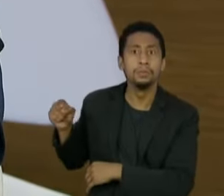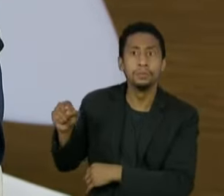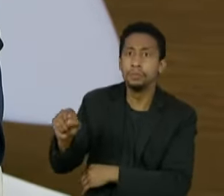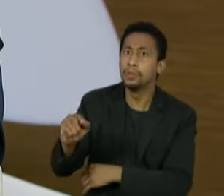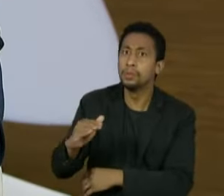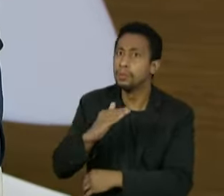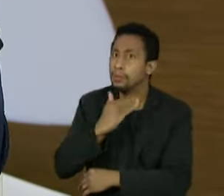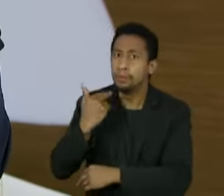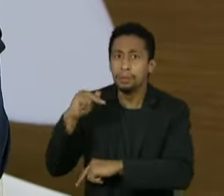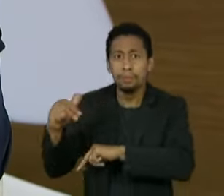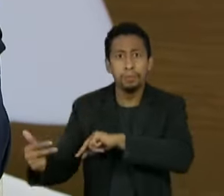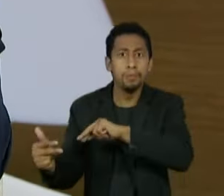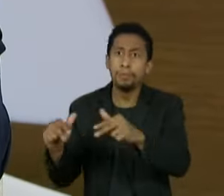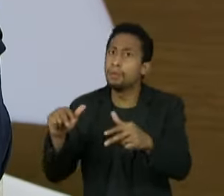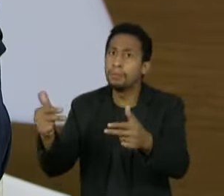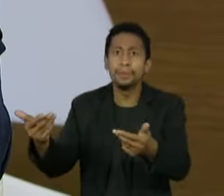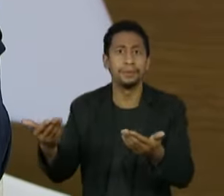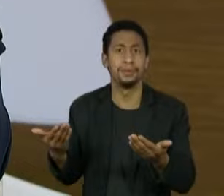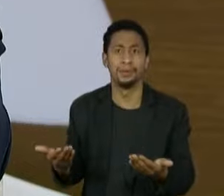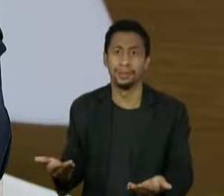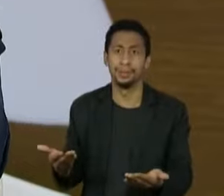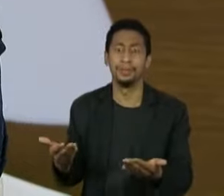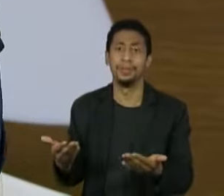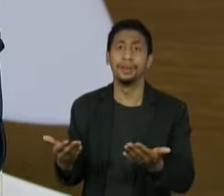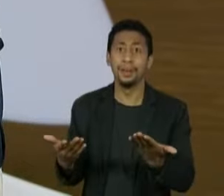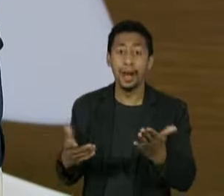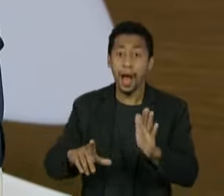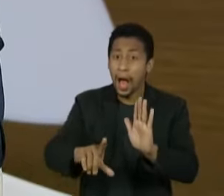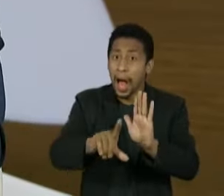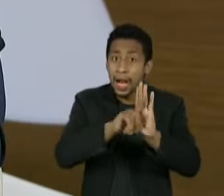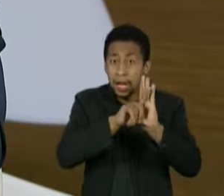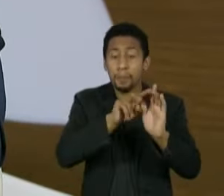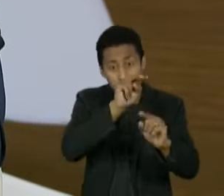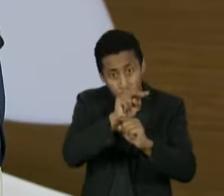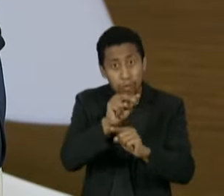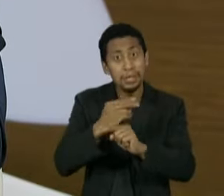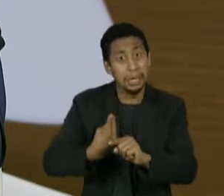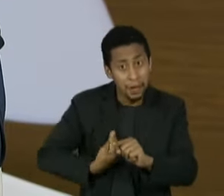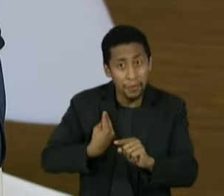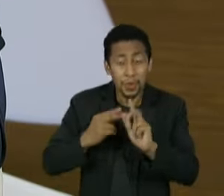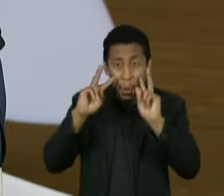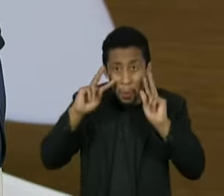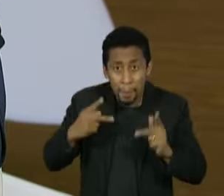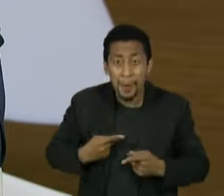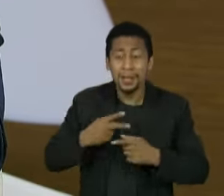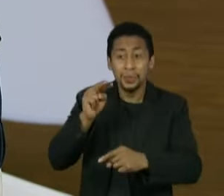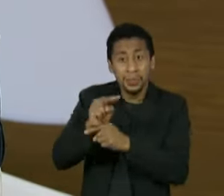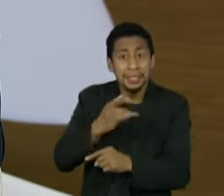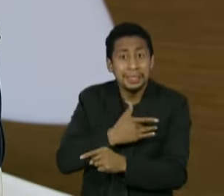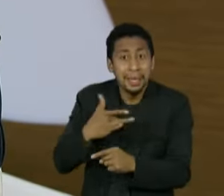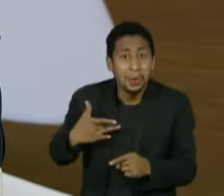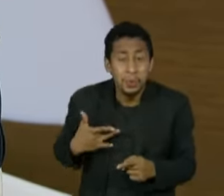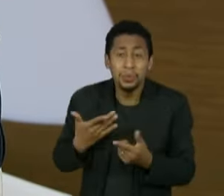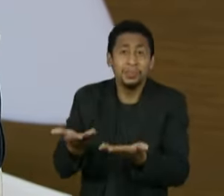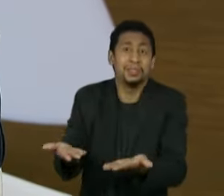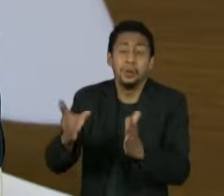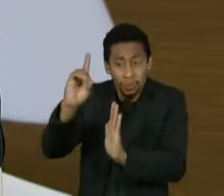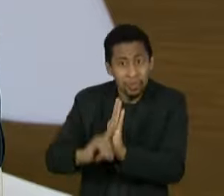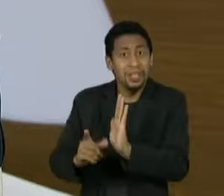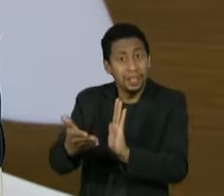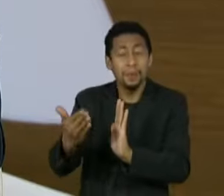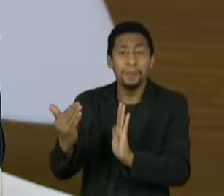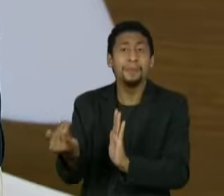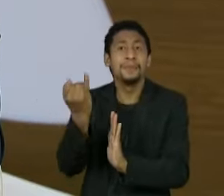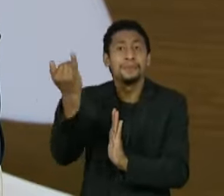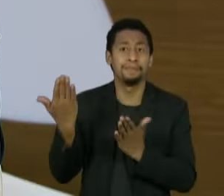vieram a óbito. Ele violou o principal bem jurídico que é a vida humana respeito à integridade física e à saúde. Ele disse que seria uma